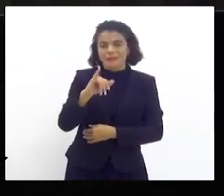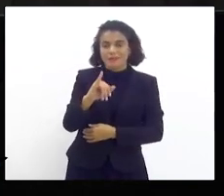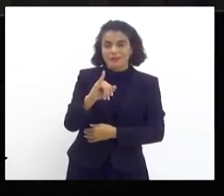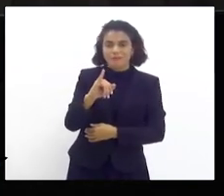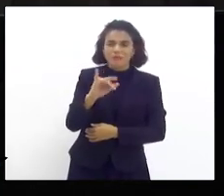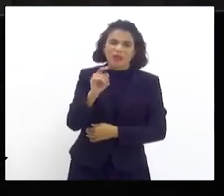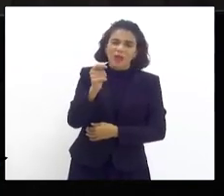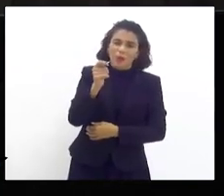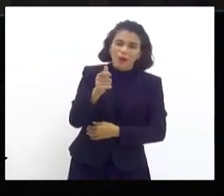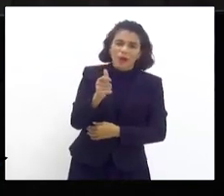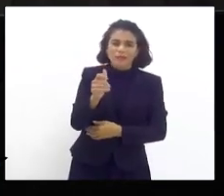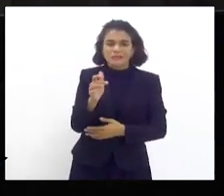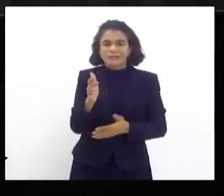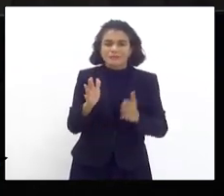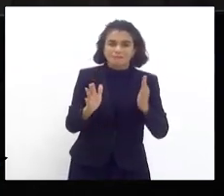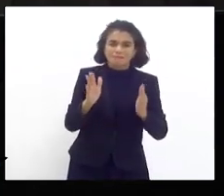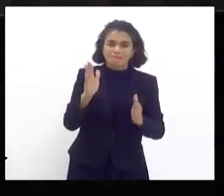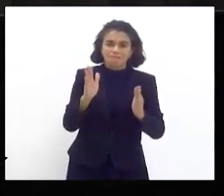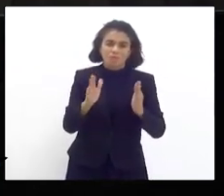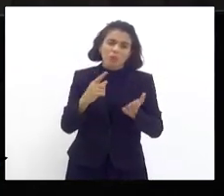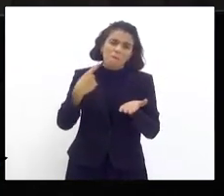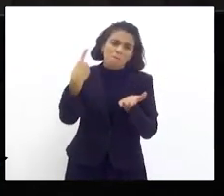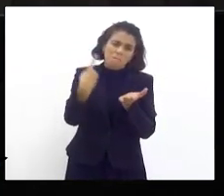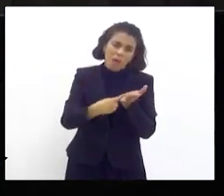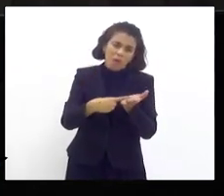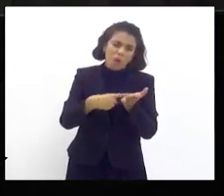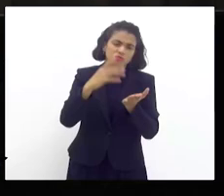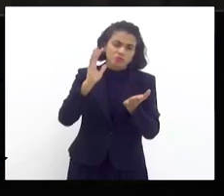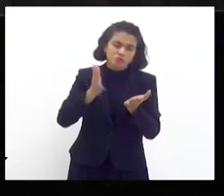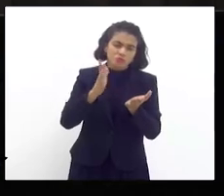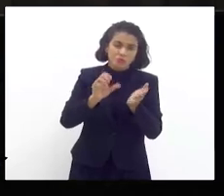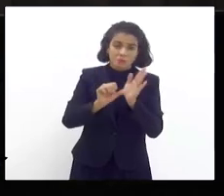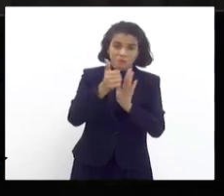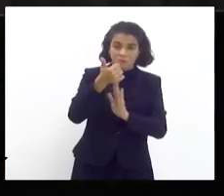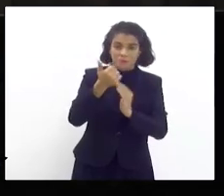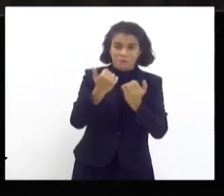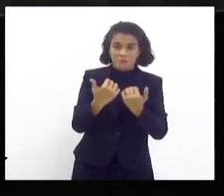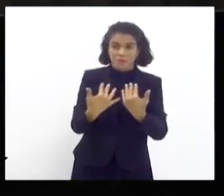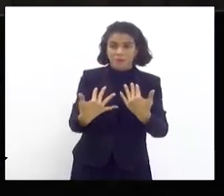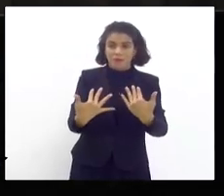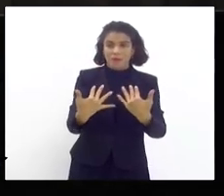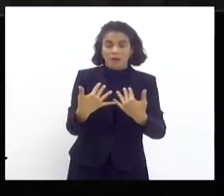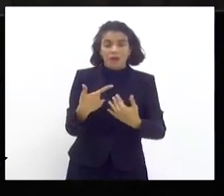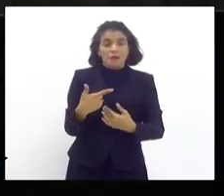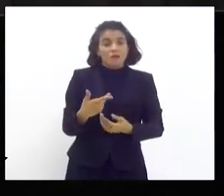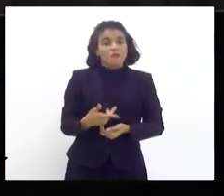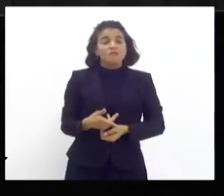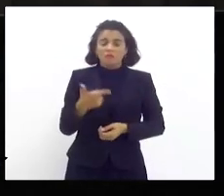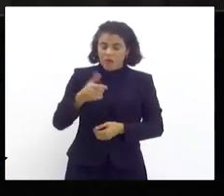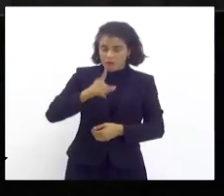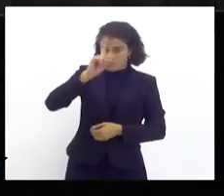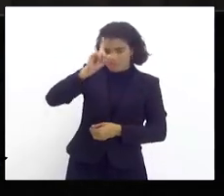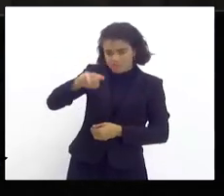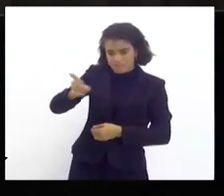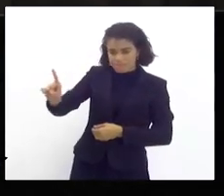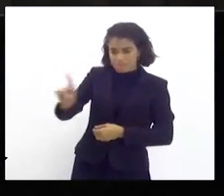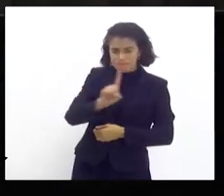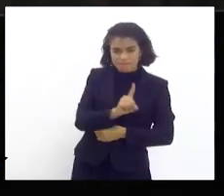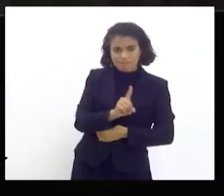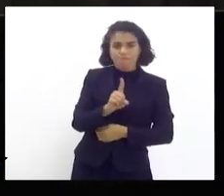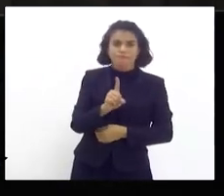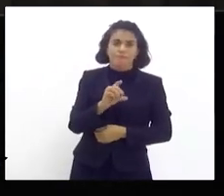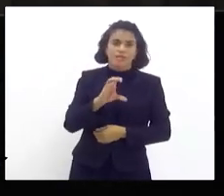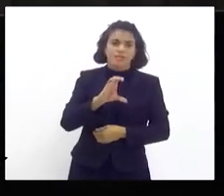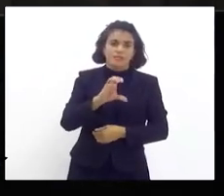já está praticamente, já estamos até marcando a primeira audiência. Nós vamos convocar a CSN para ela poder